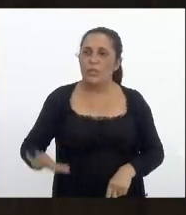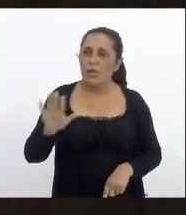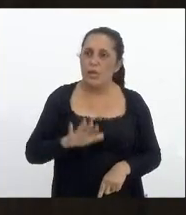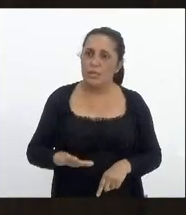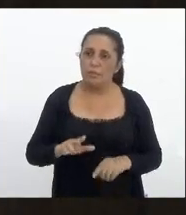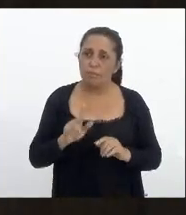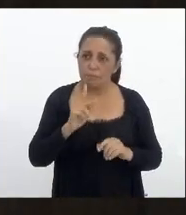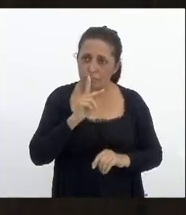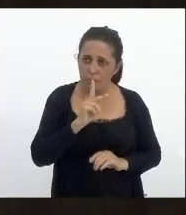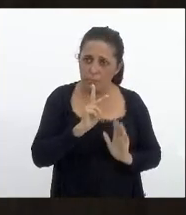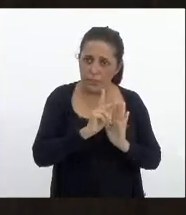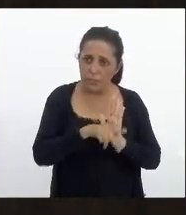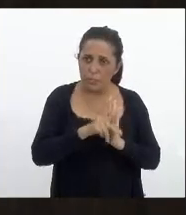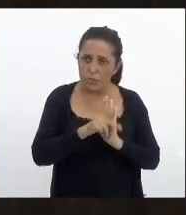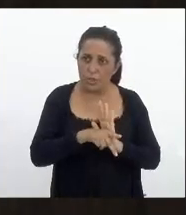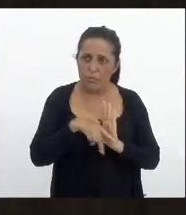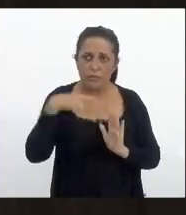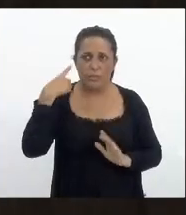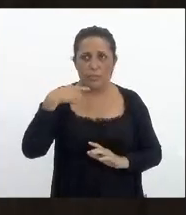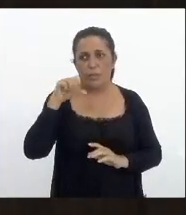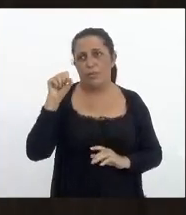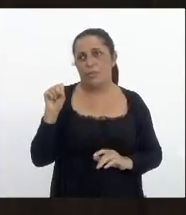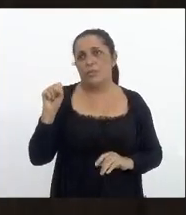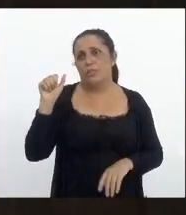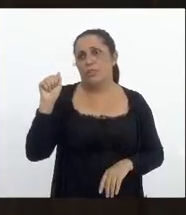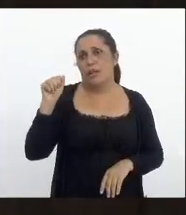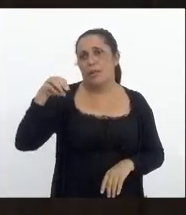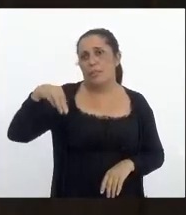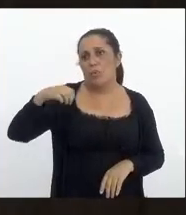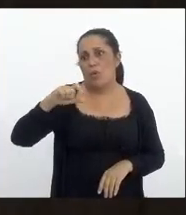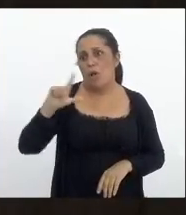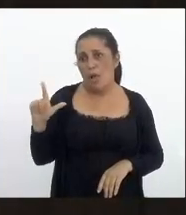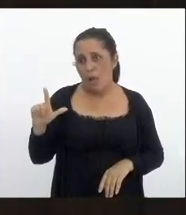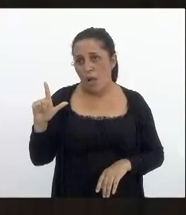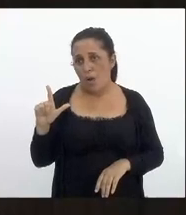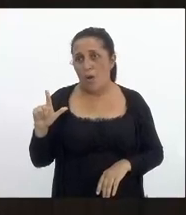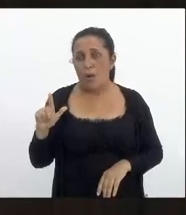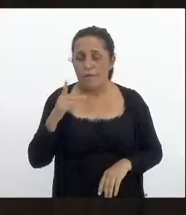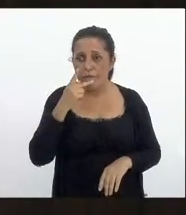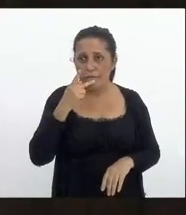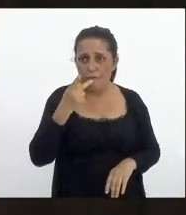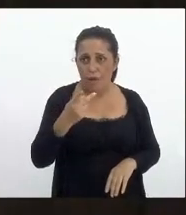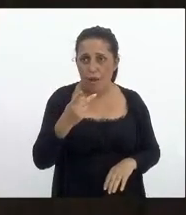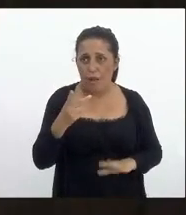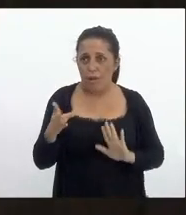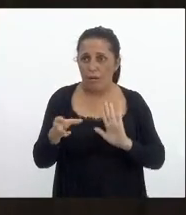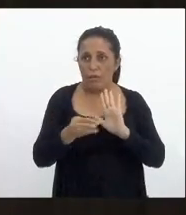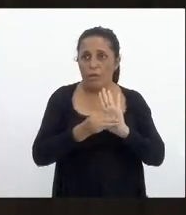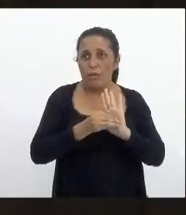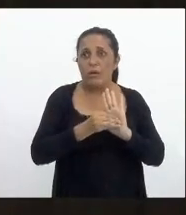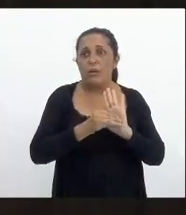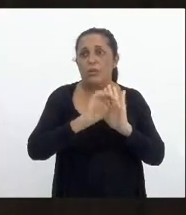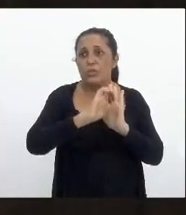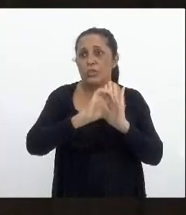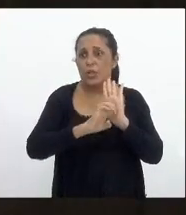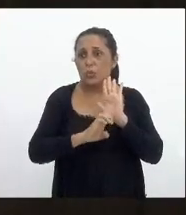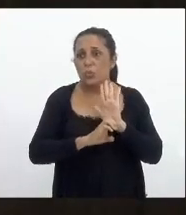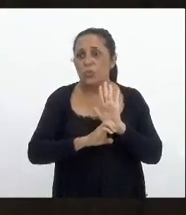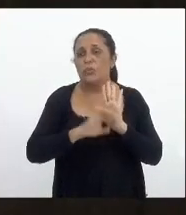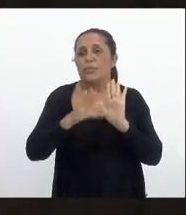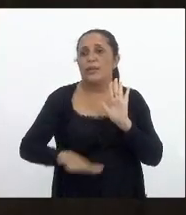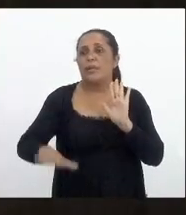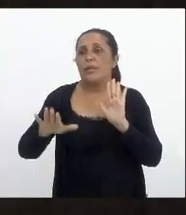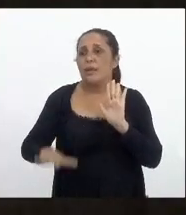do deputado Samuel Malafaia ele inclusive aportado ali no estatuto da criança e do adolescente